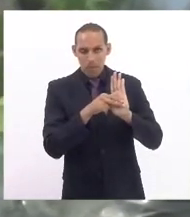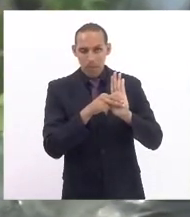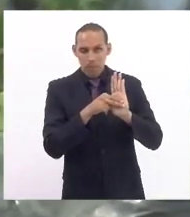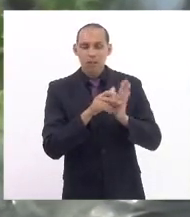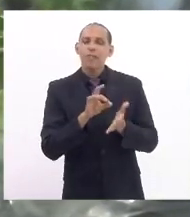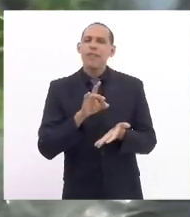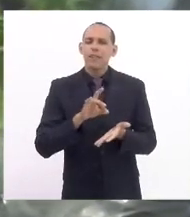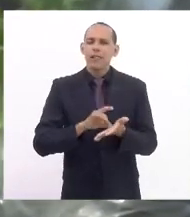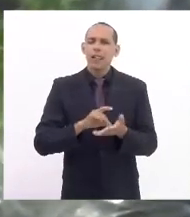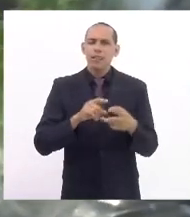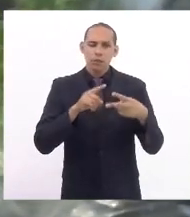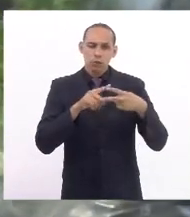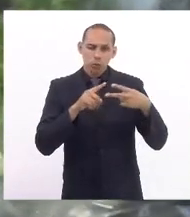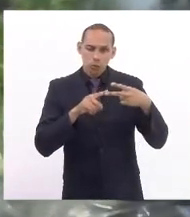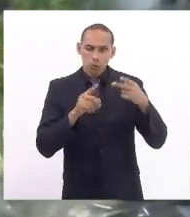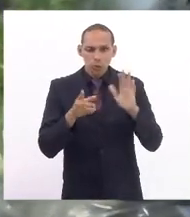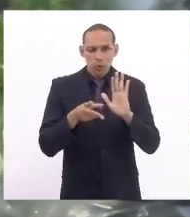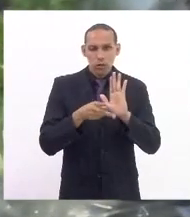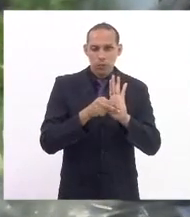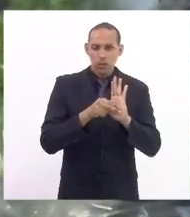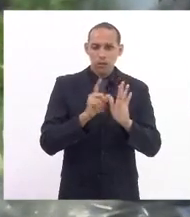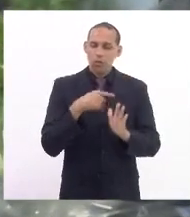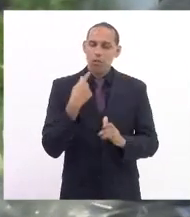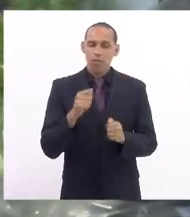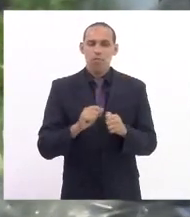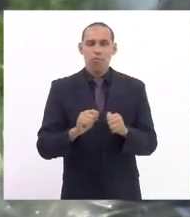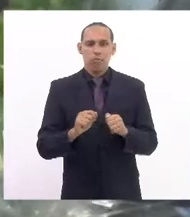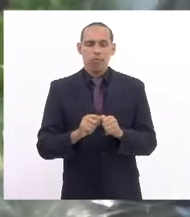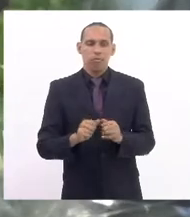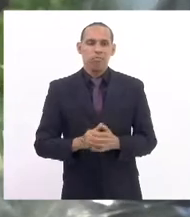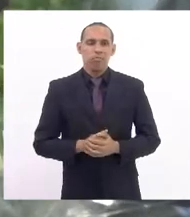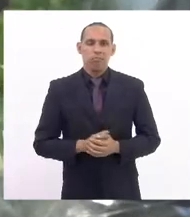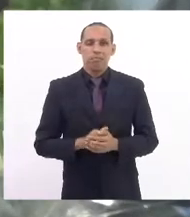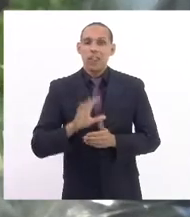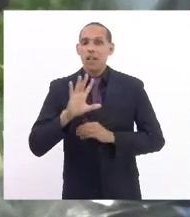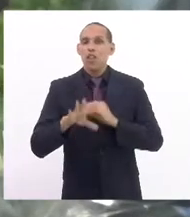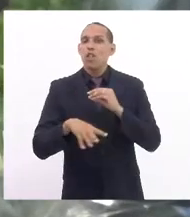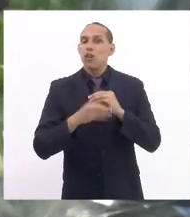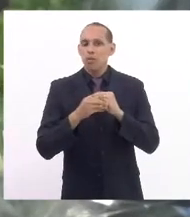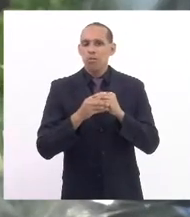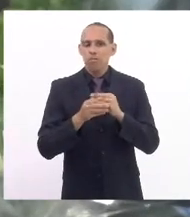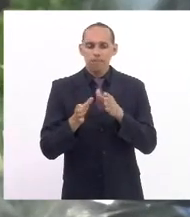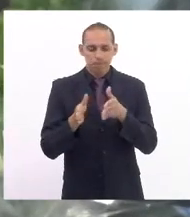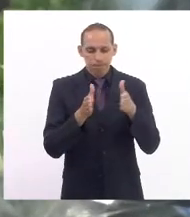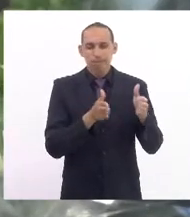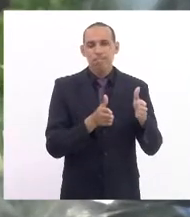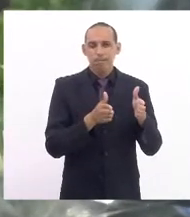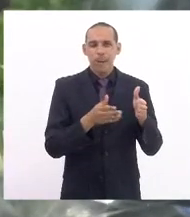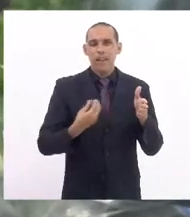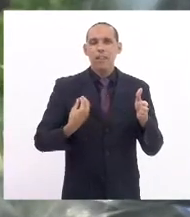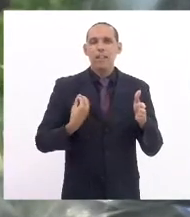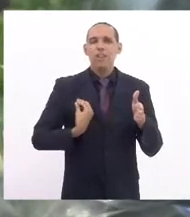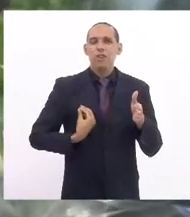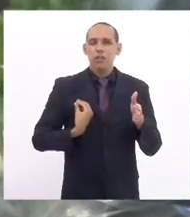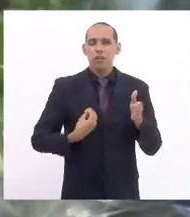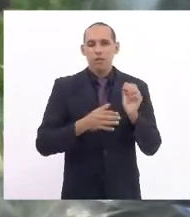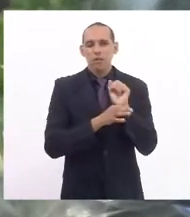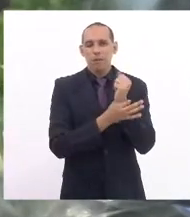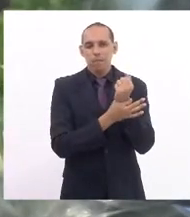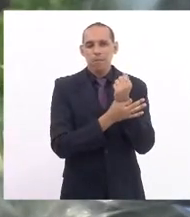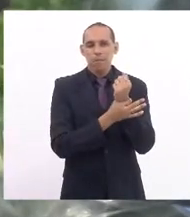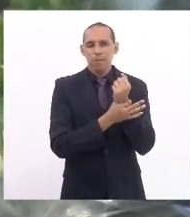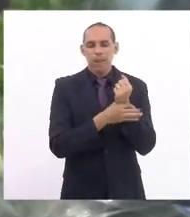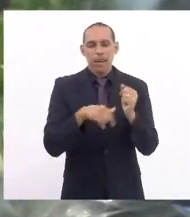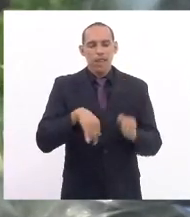realidade, são duas emendas que nós fizemos para incluir o segmento da segurança presente no âmbito do Estado do Rio de